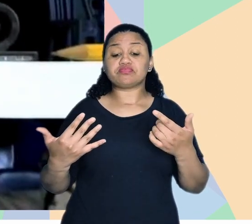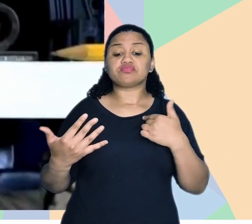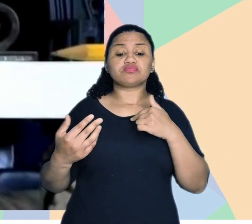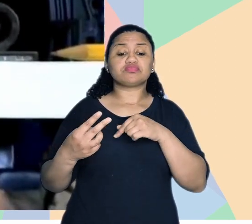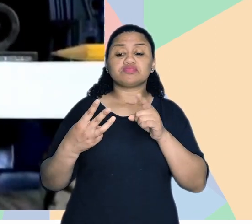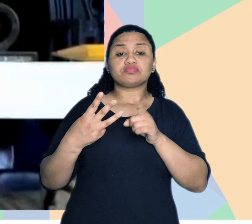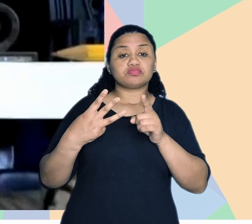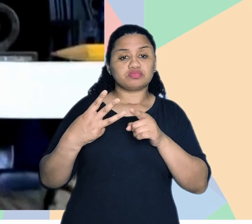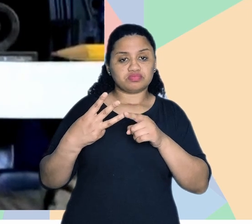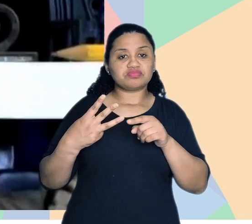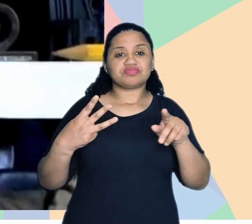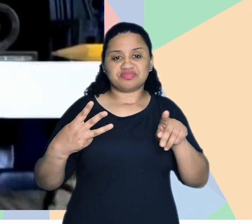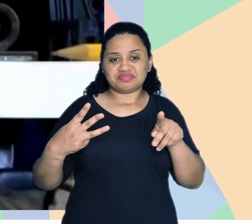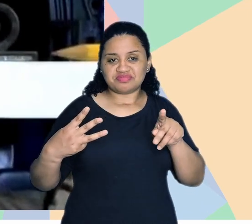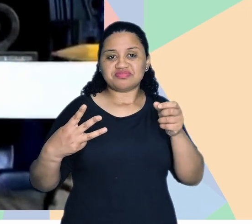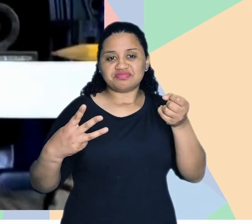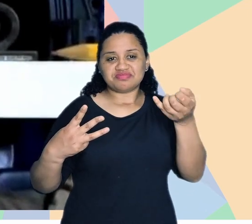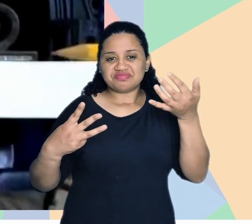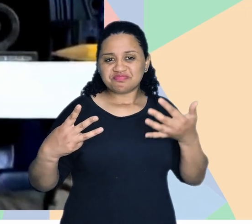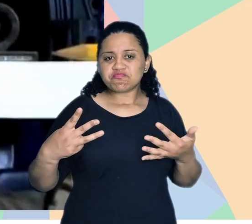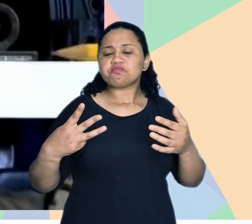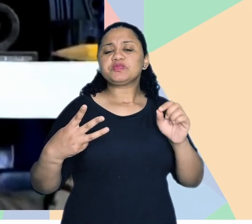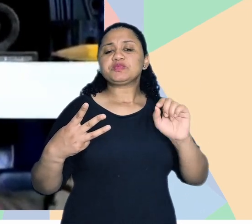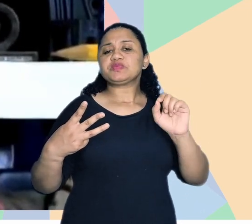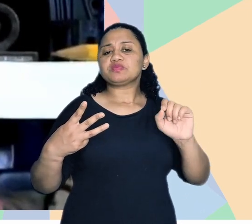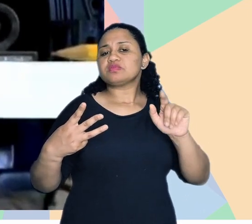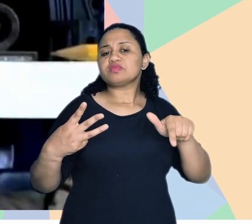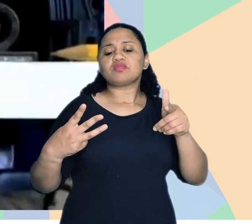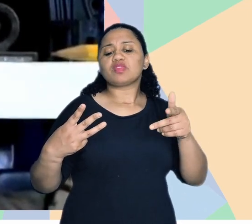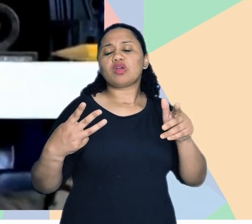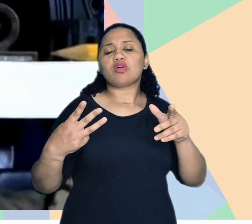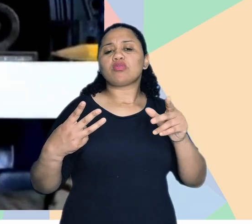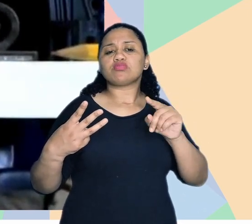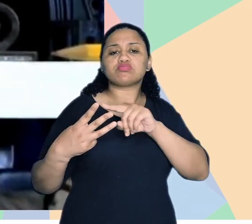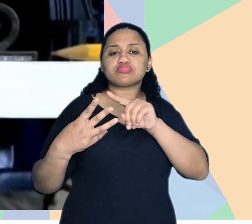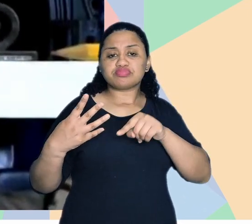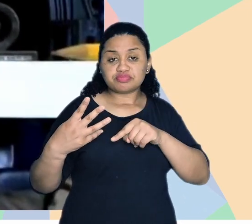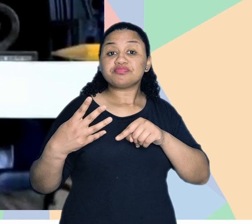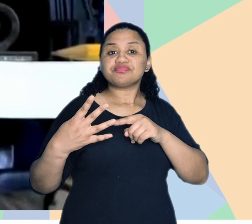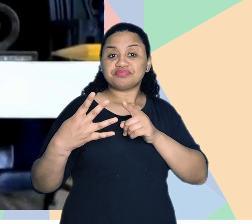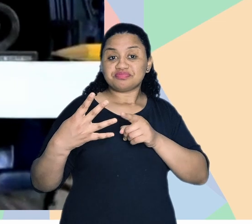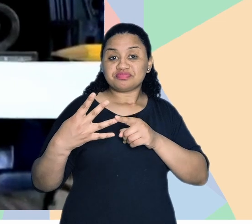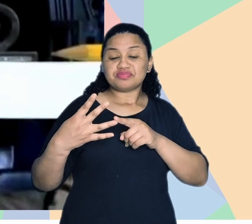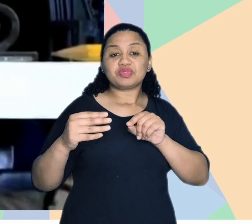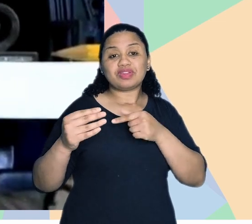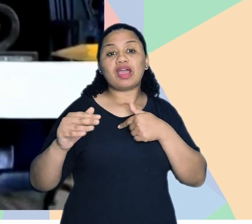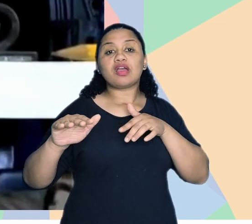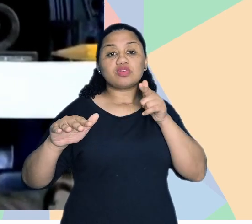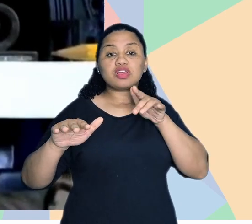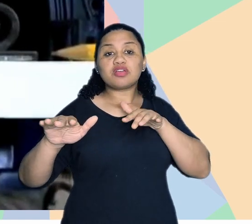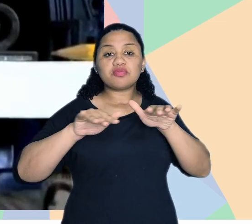Aí, o terceiro componente que as professoras elencam ali para fechar esses quatro, né? É